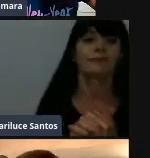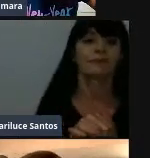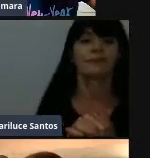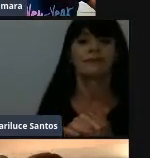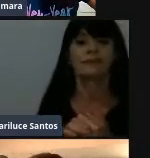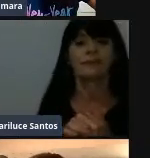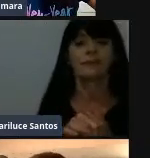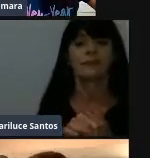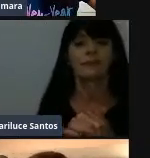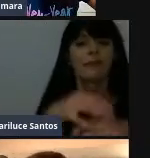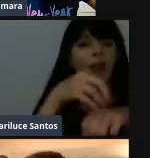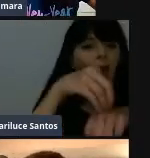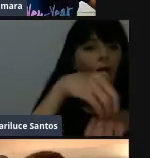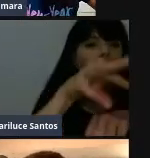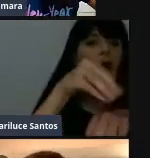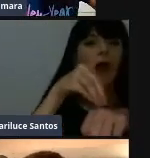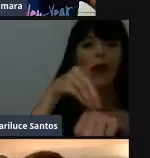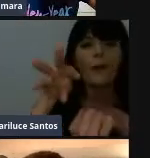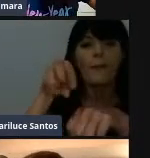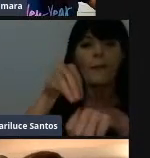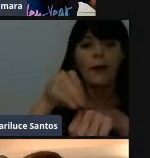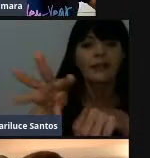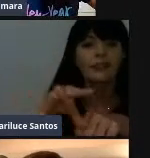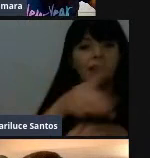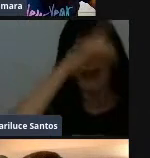Compartilhamos ideias.